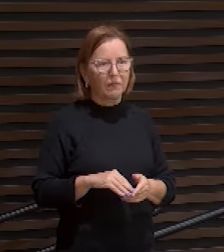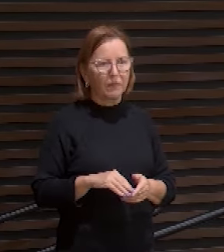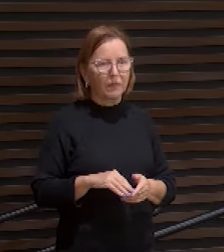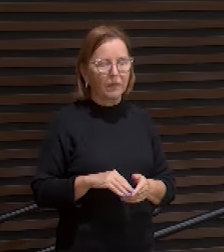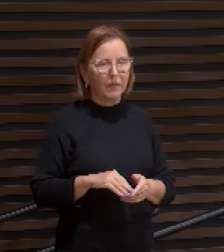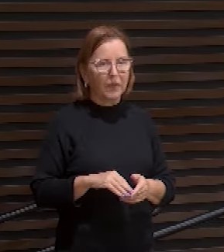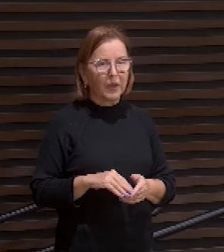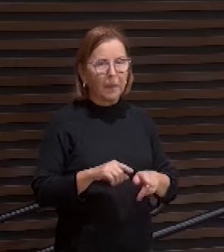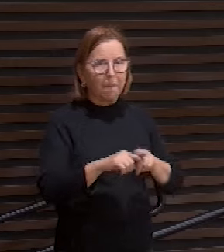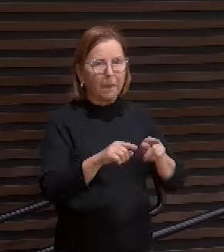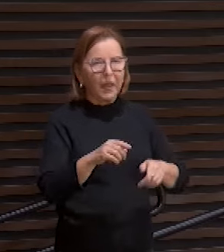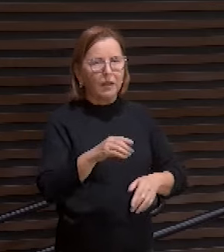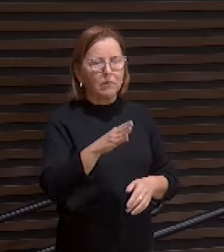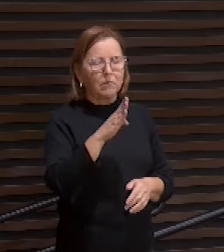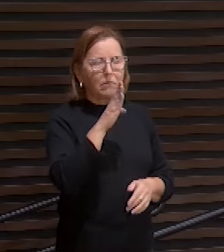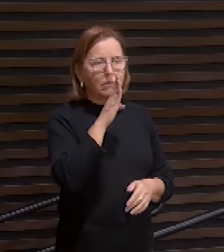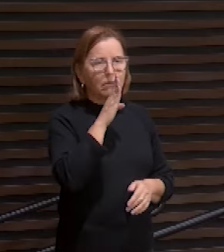a boca